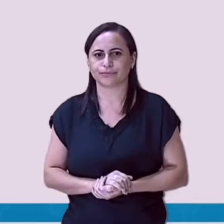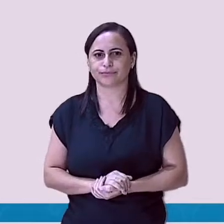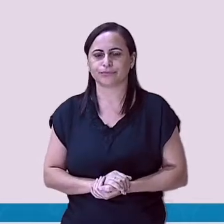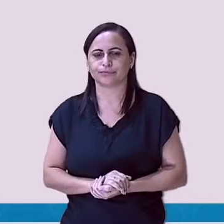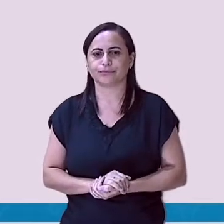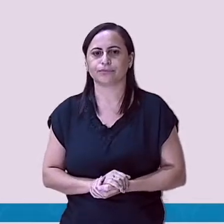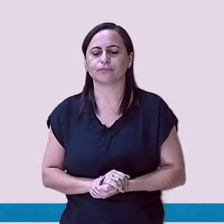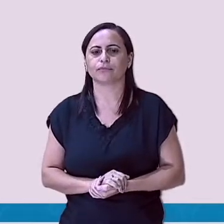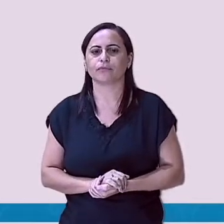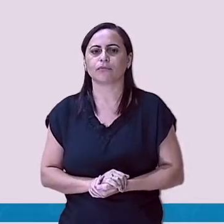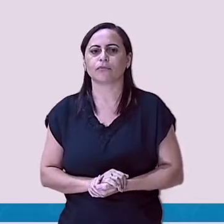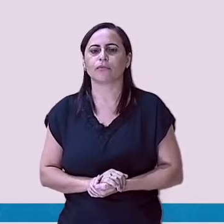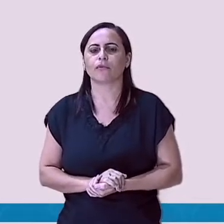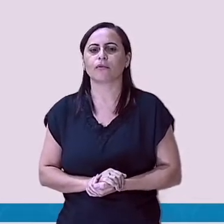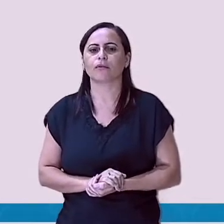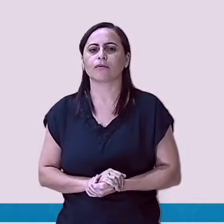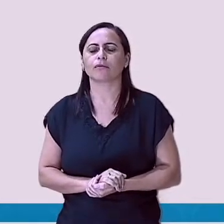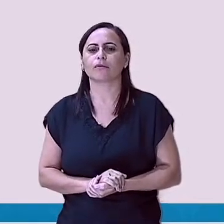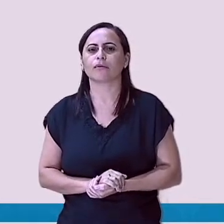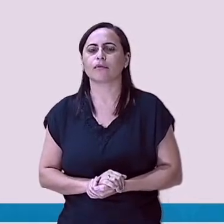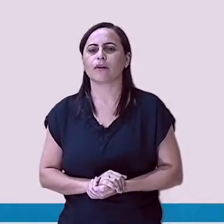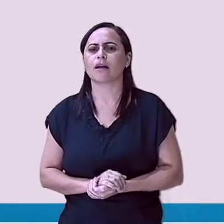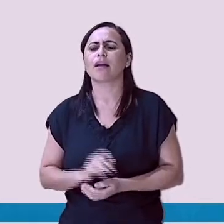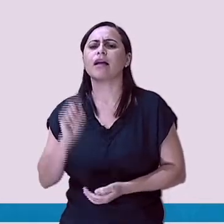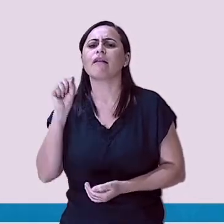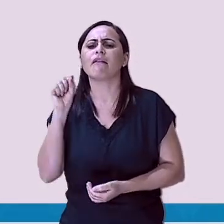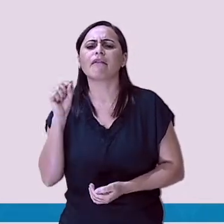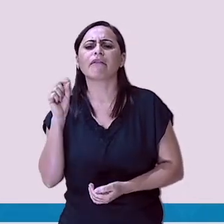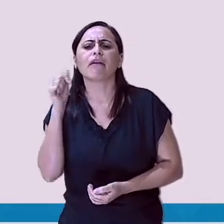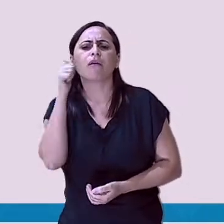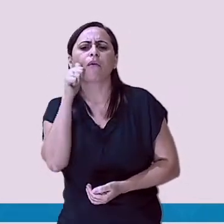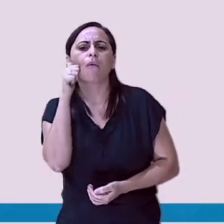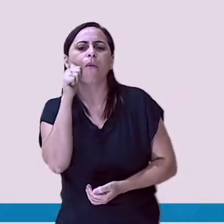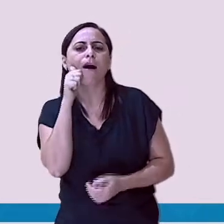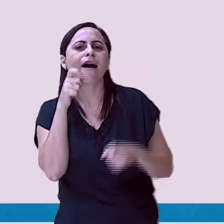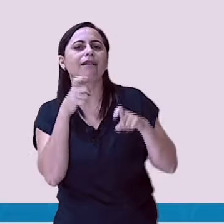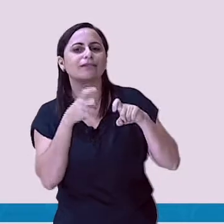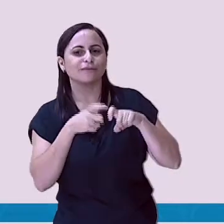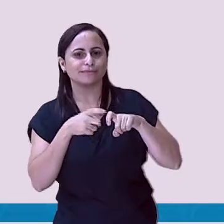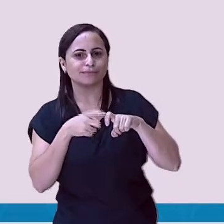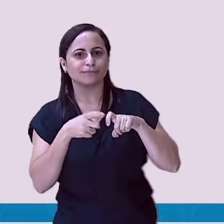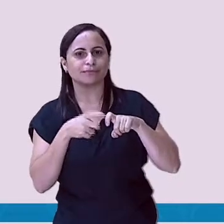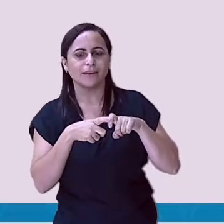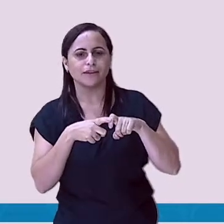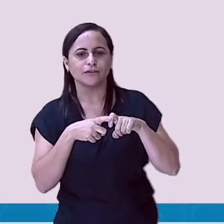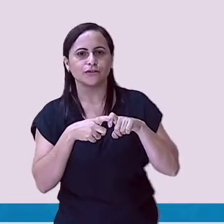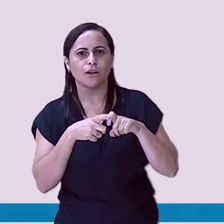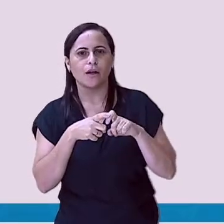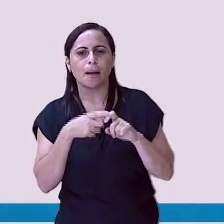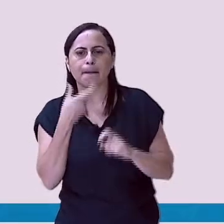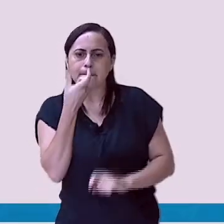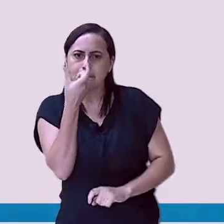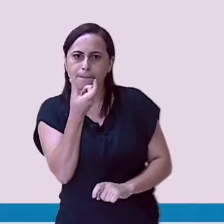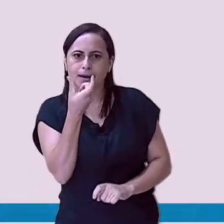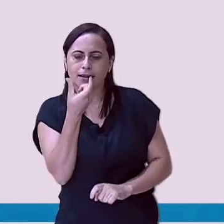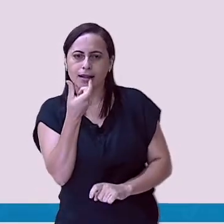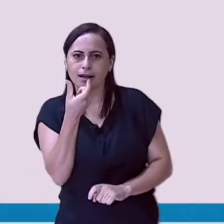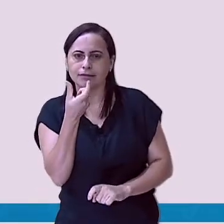marcar aqui para vocês. Esta é uma médica. Olha! A médica começa com a letra